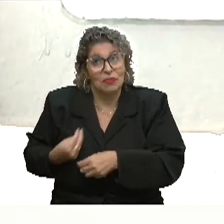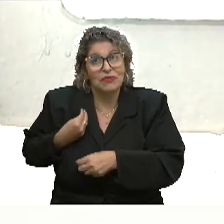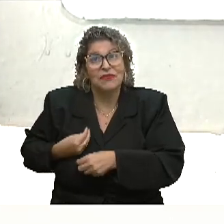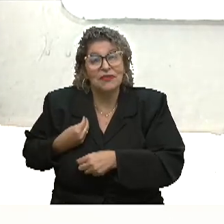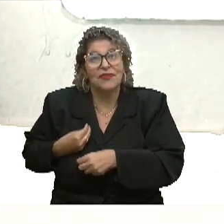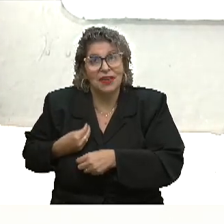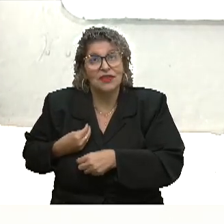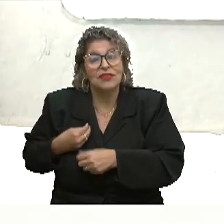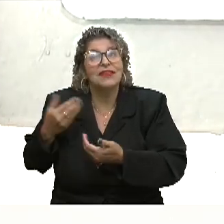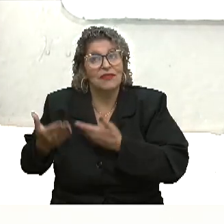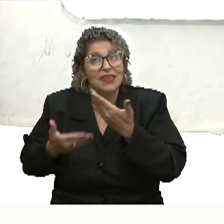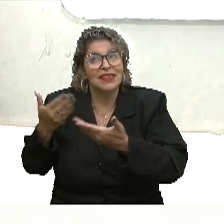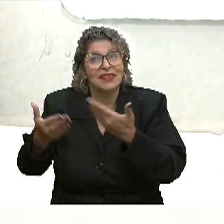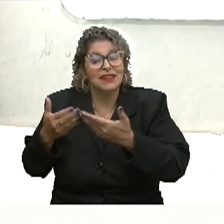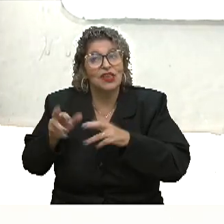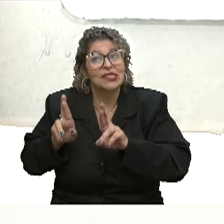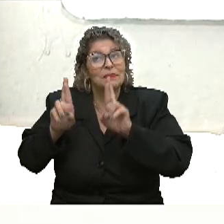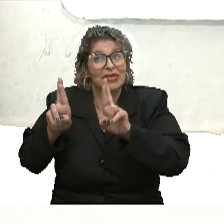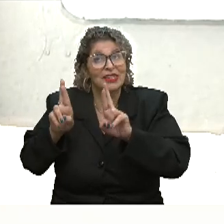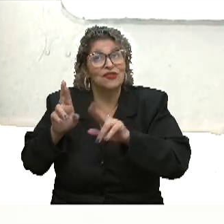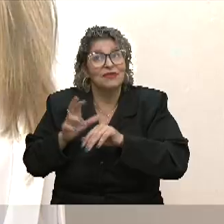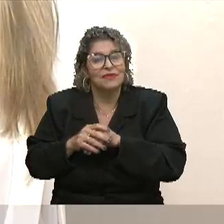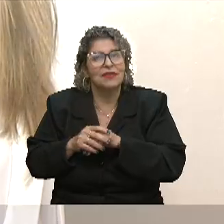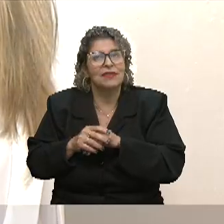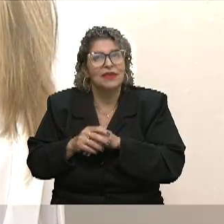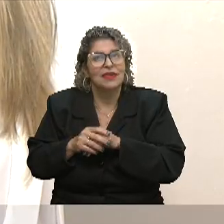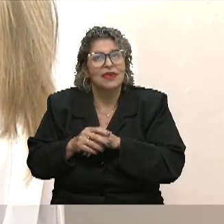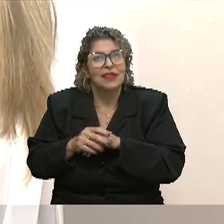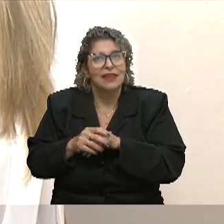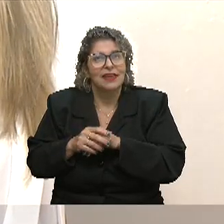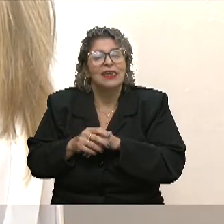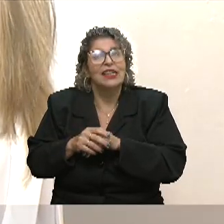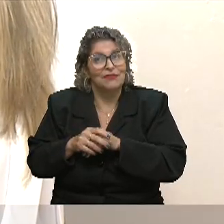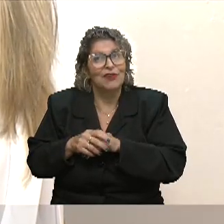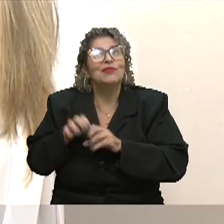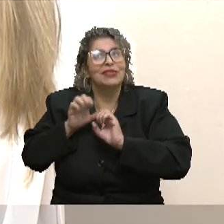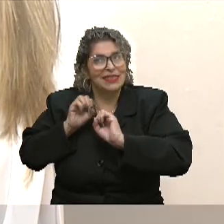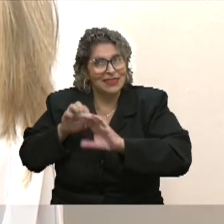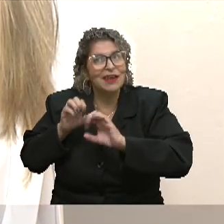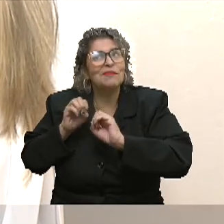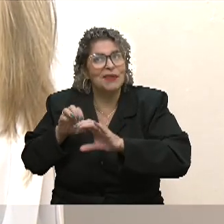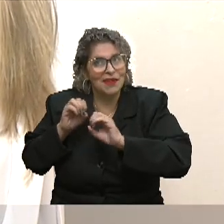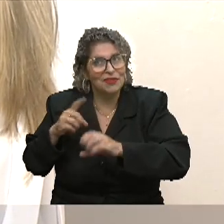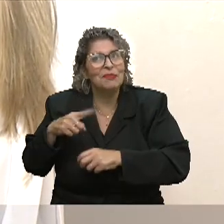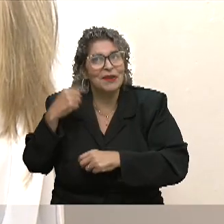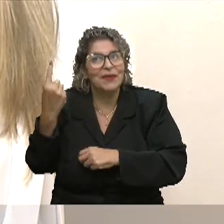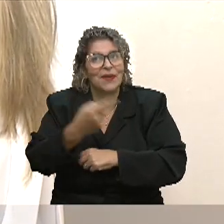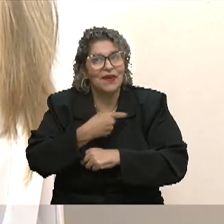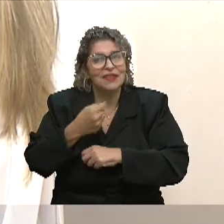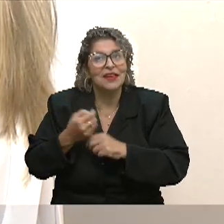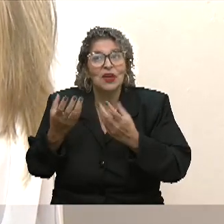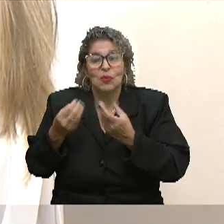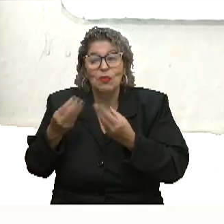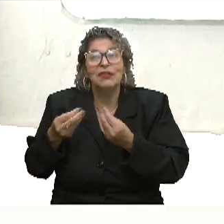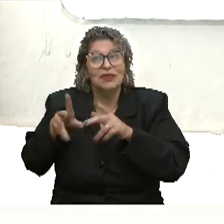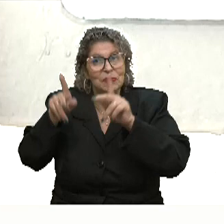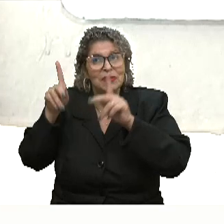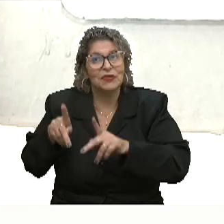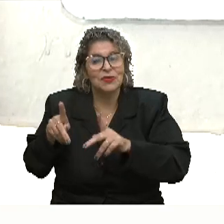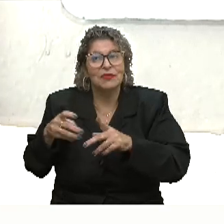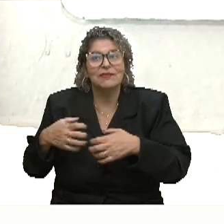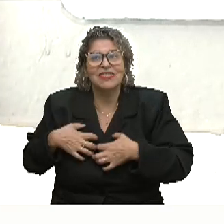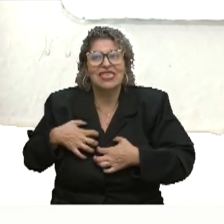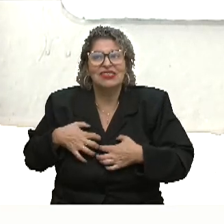atendendo as nossas expectativas. Então, eu acho que isso acabou sendo um ensinamento para a gente, porque, com certeza, muitas pessoas se decepcionaram com